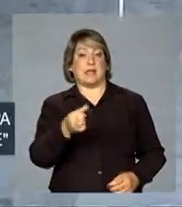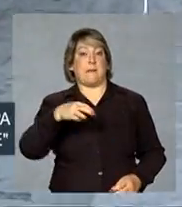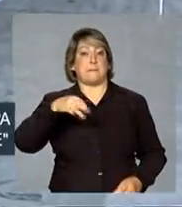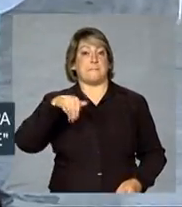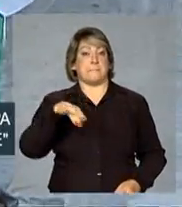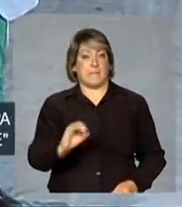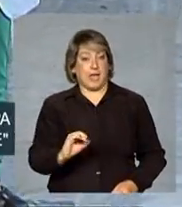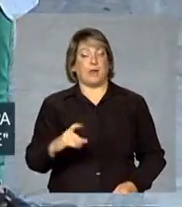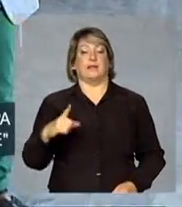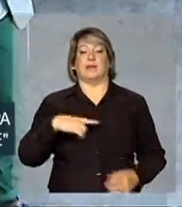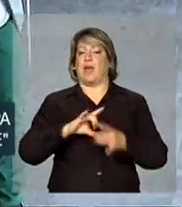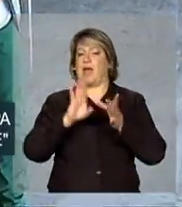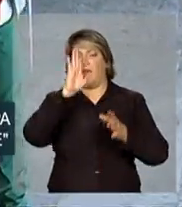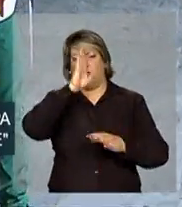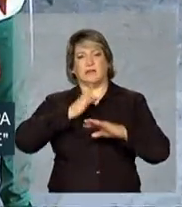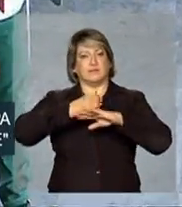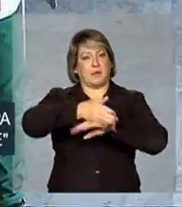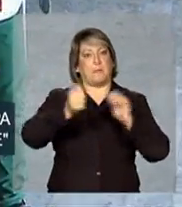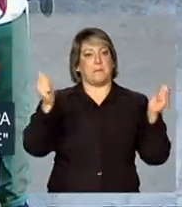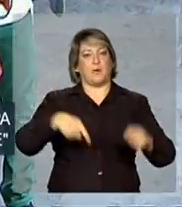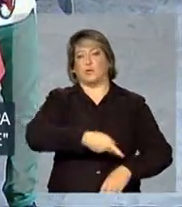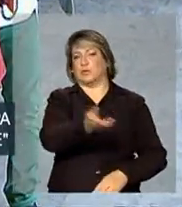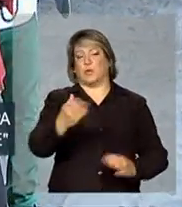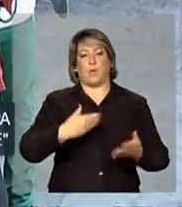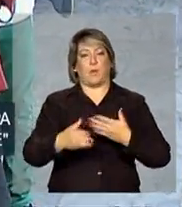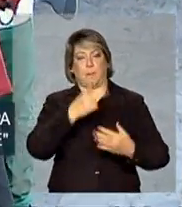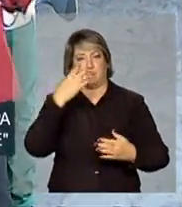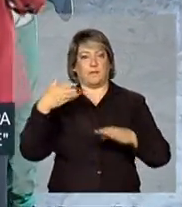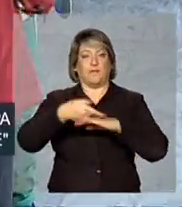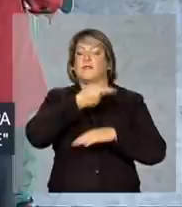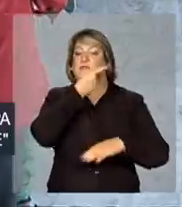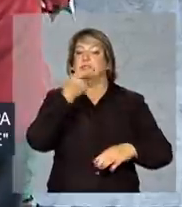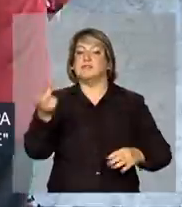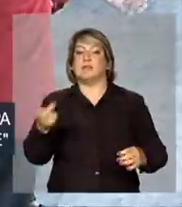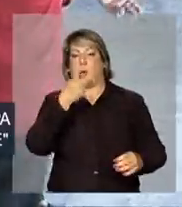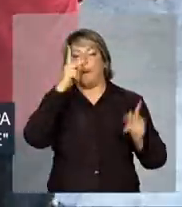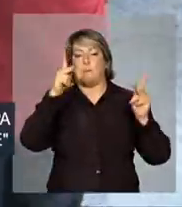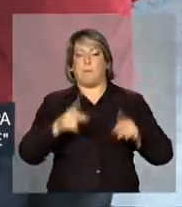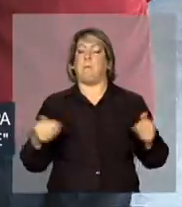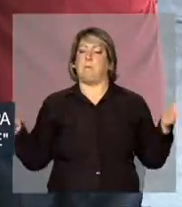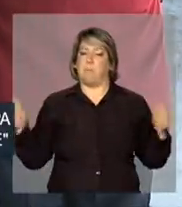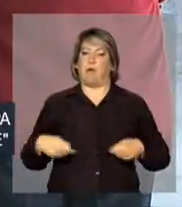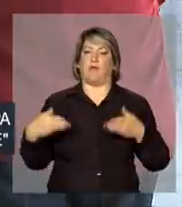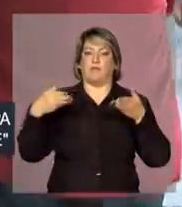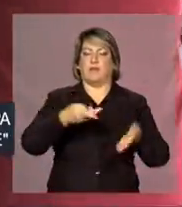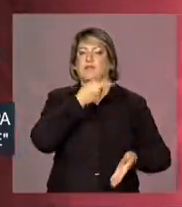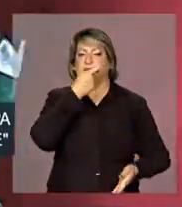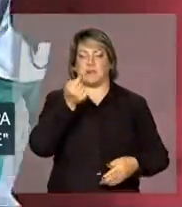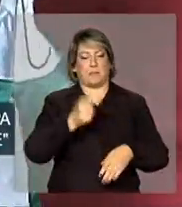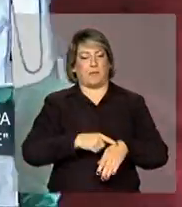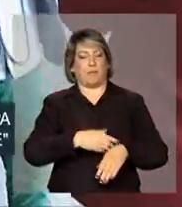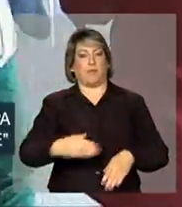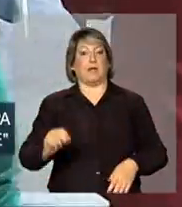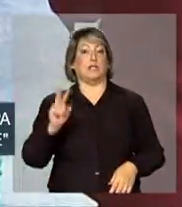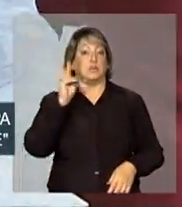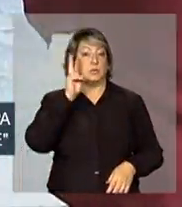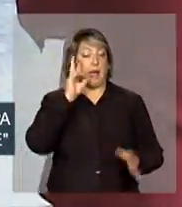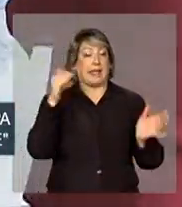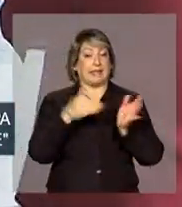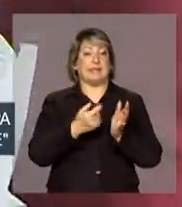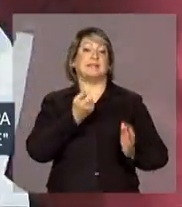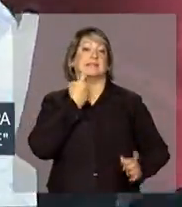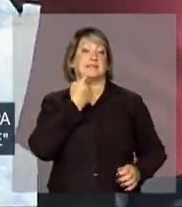maio com entrada gratuita e será aberta, então, ao público daqui a pouco. De segunda a sexta,